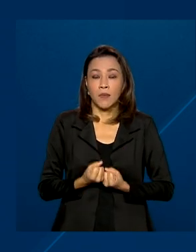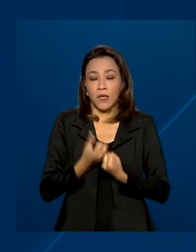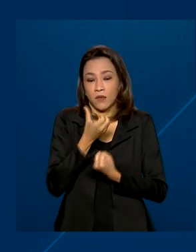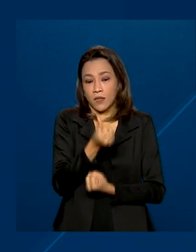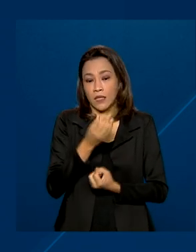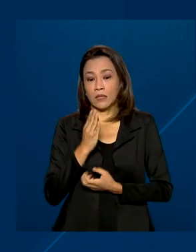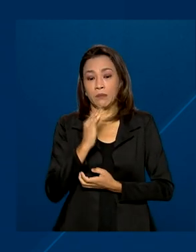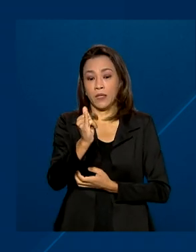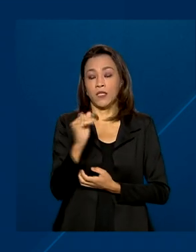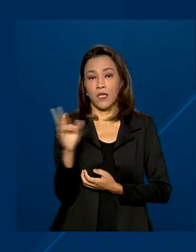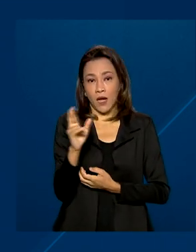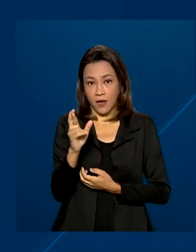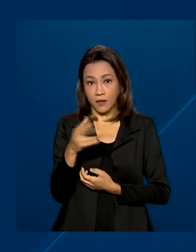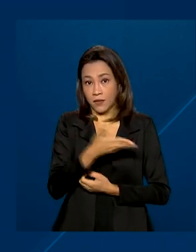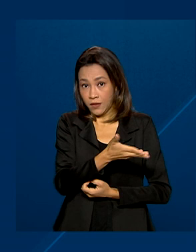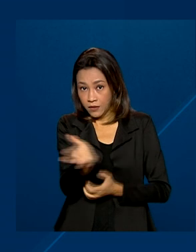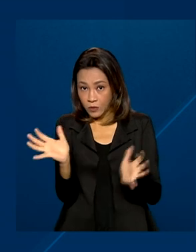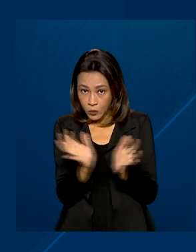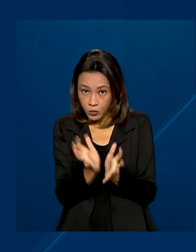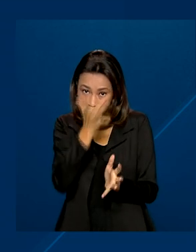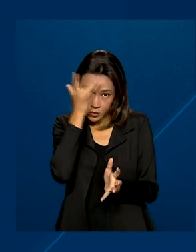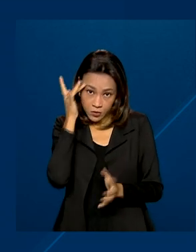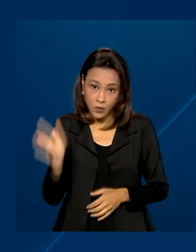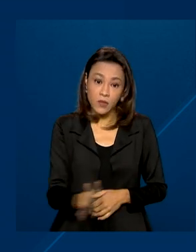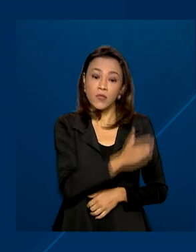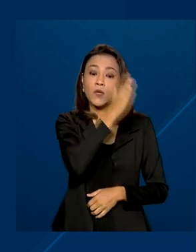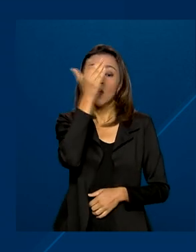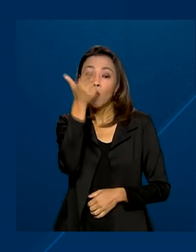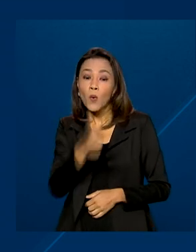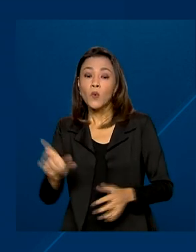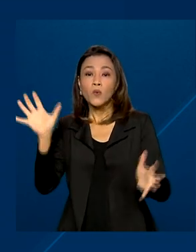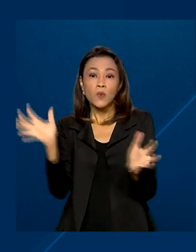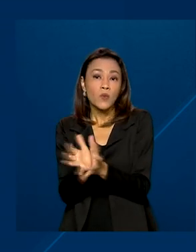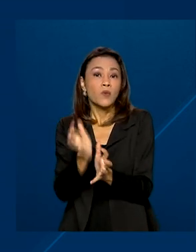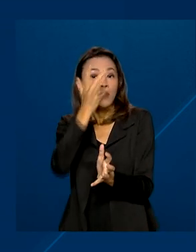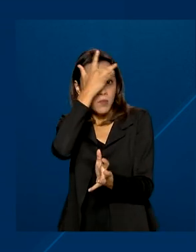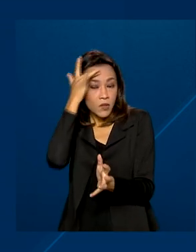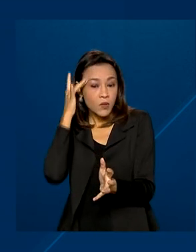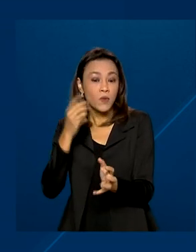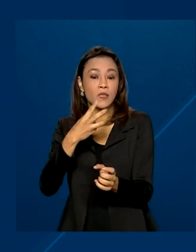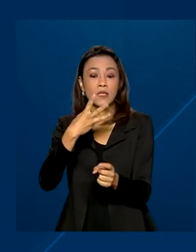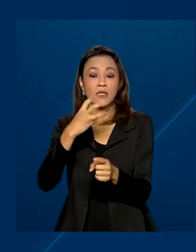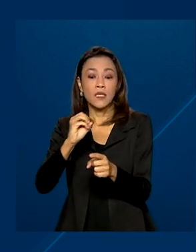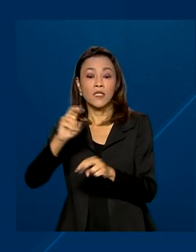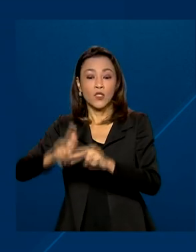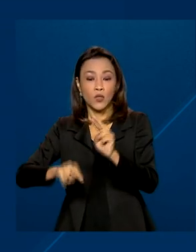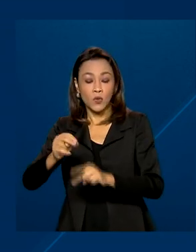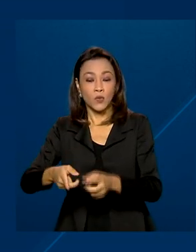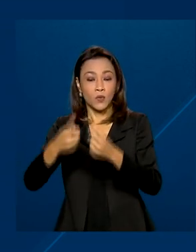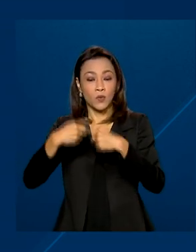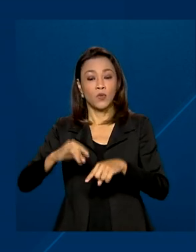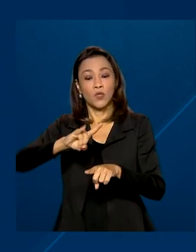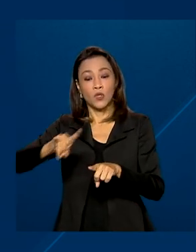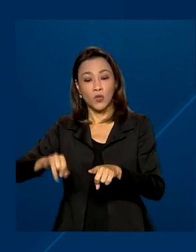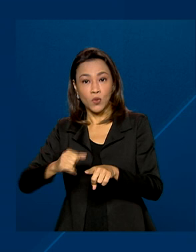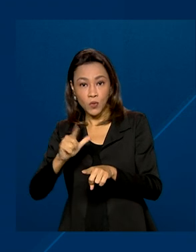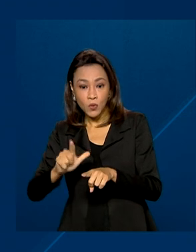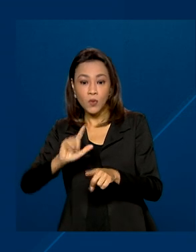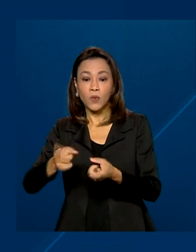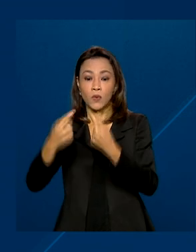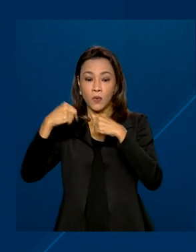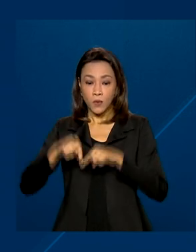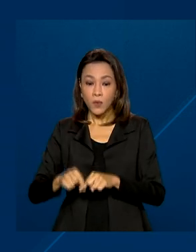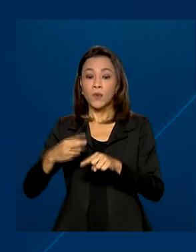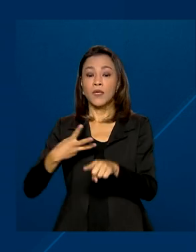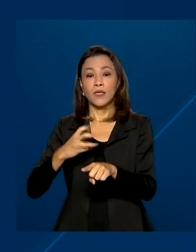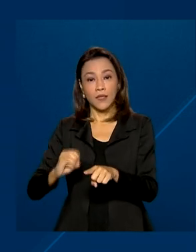de reais. Os próximos lotes serão pagos em 30 de junho, 30 de julho, 31 de agosto e